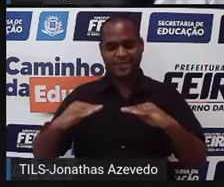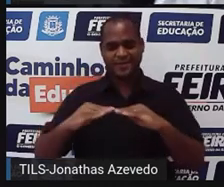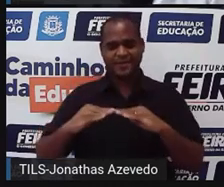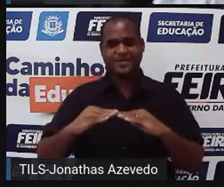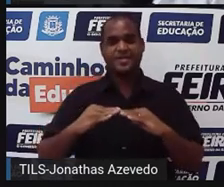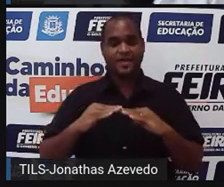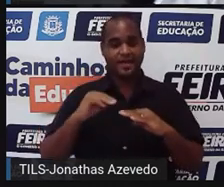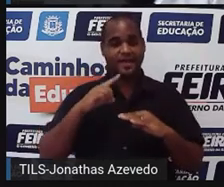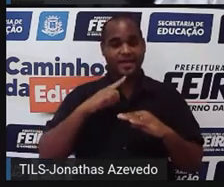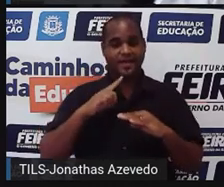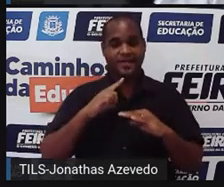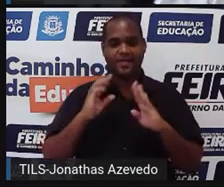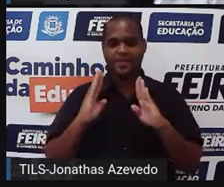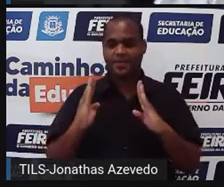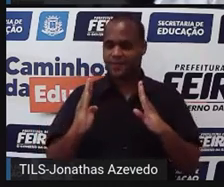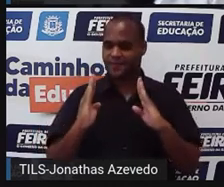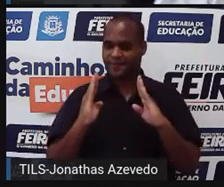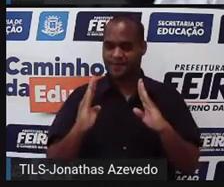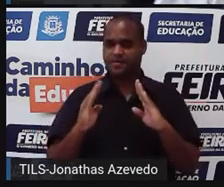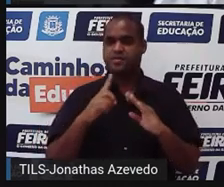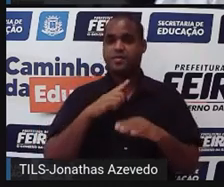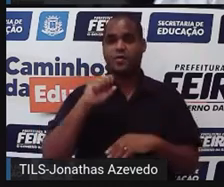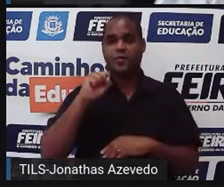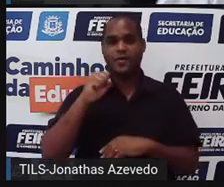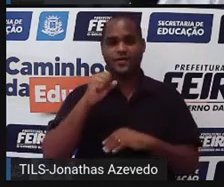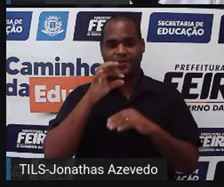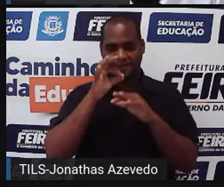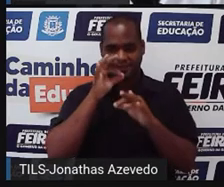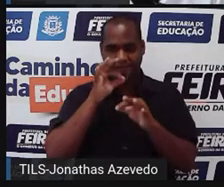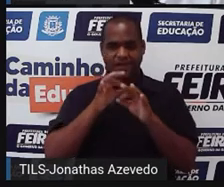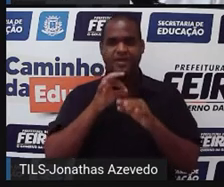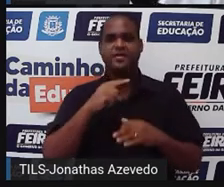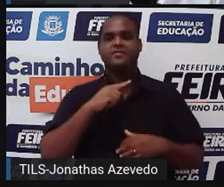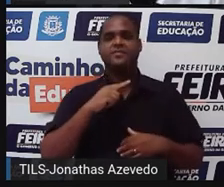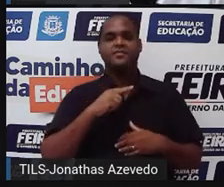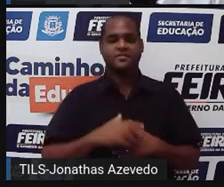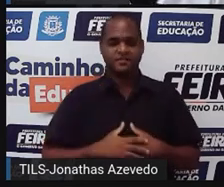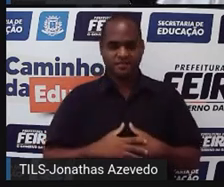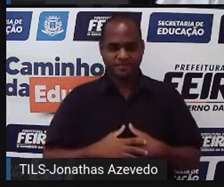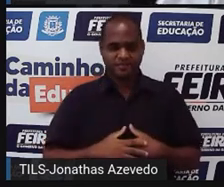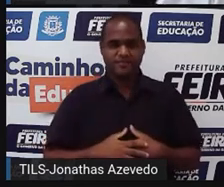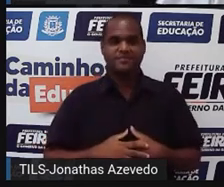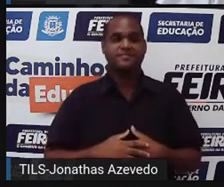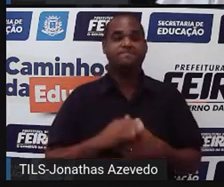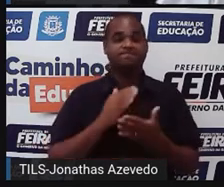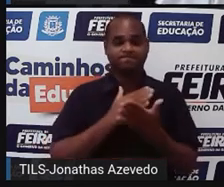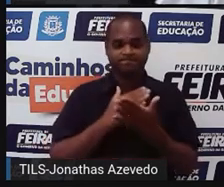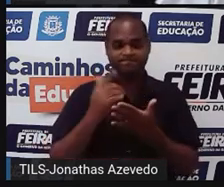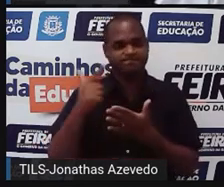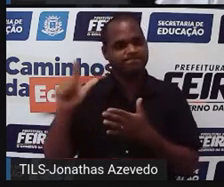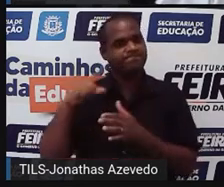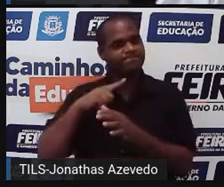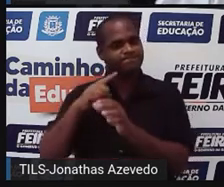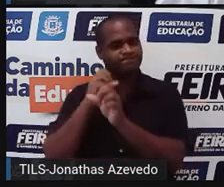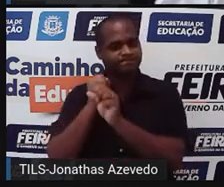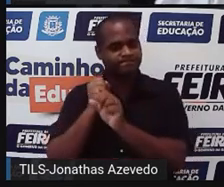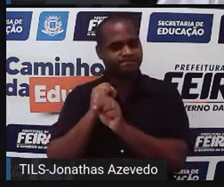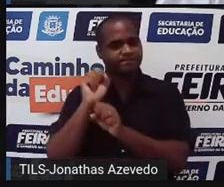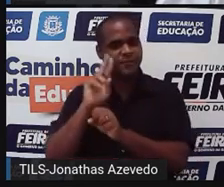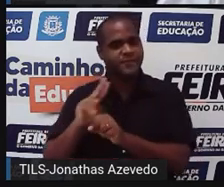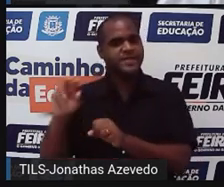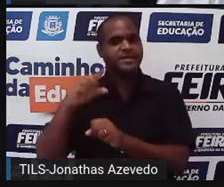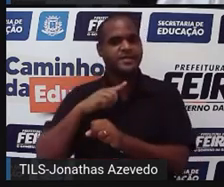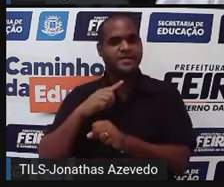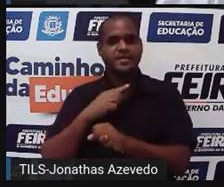quadrada que foi construído com oito canudos. Tá bom? Continuando a leitura. Ao todo, foram utilizados